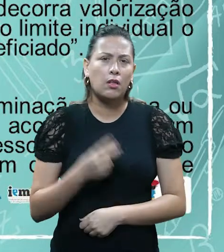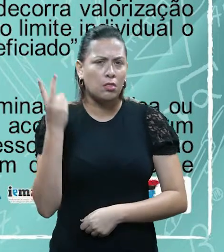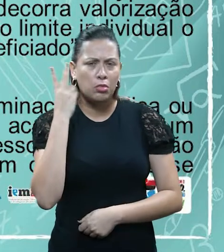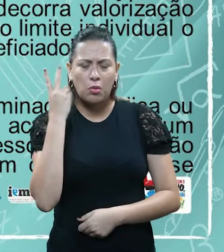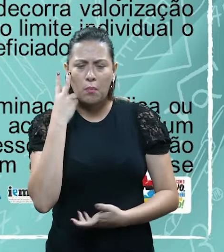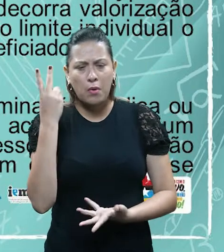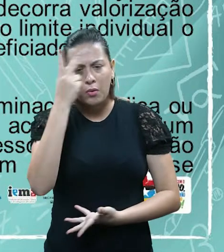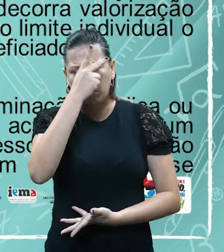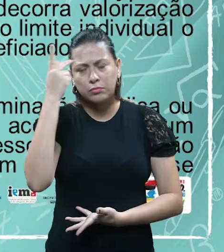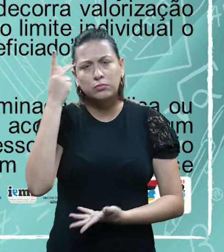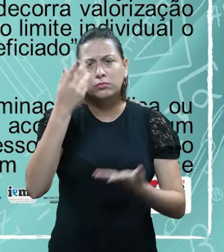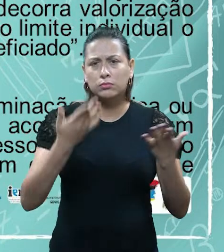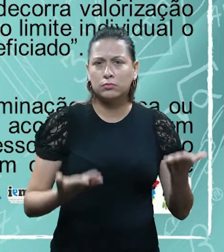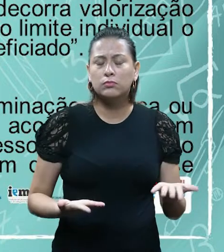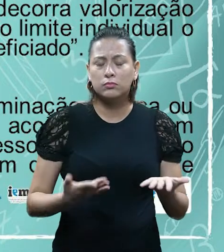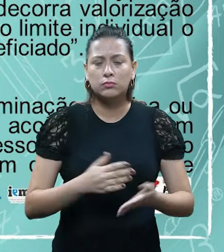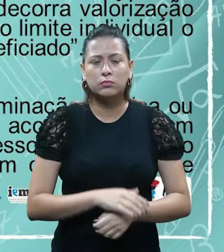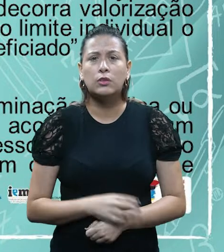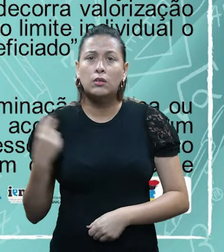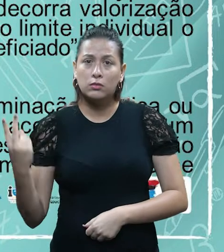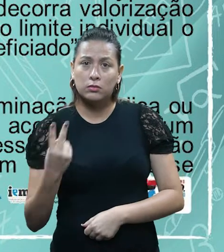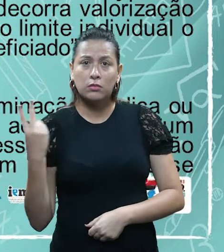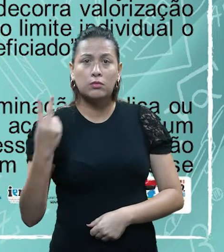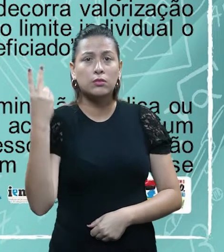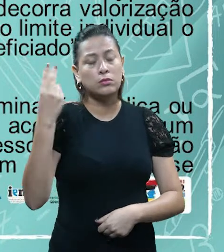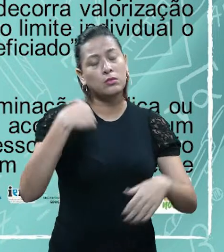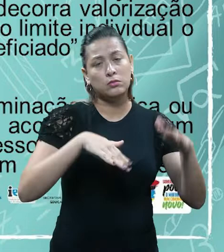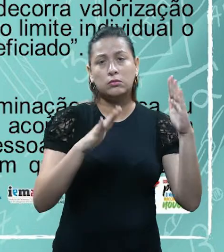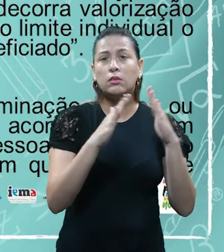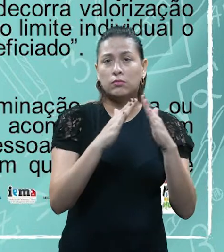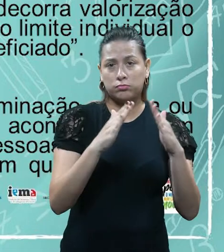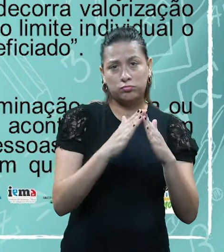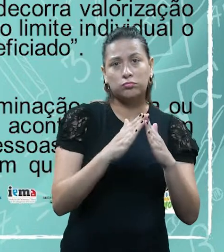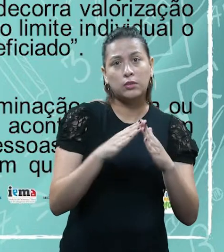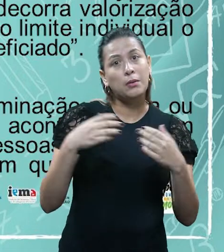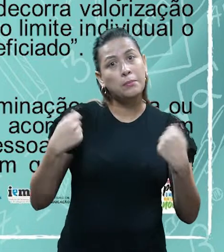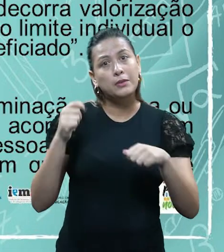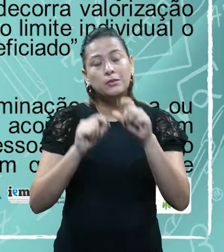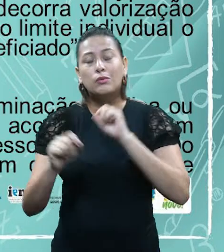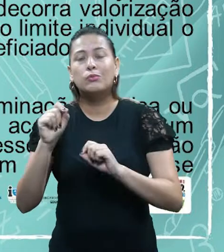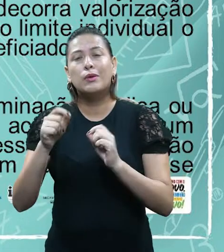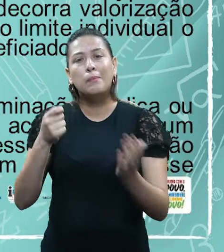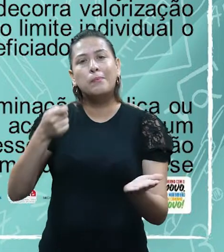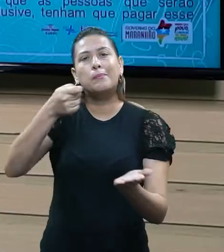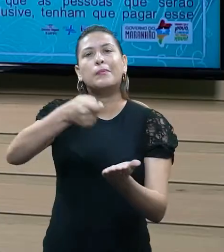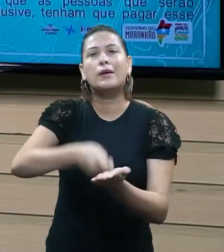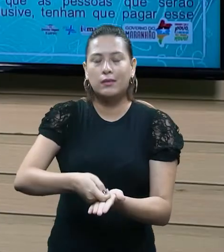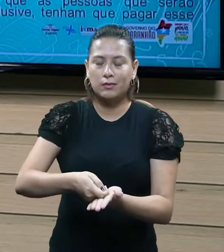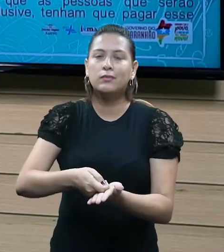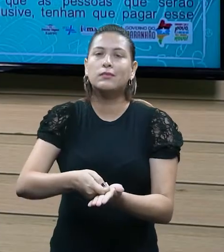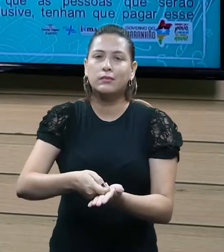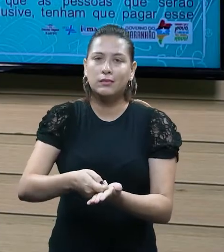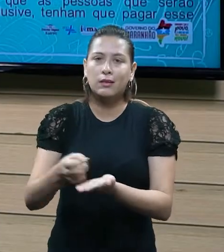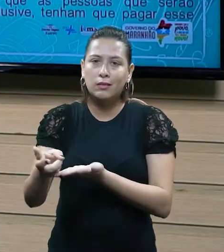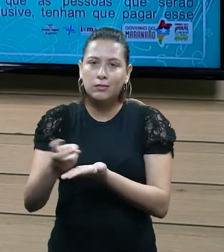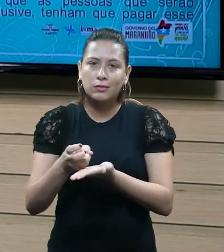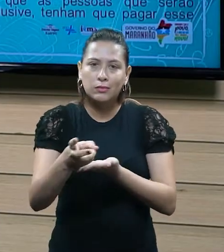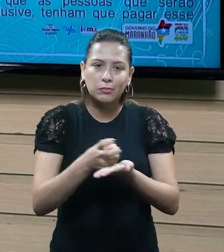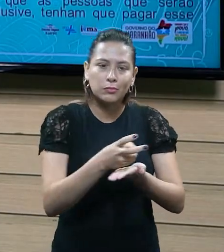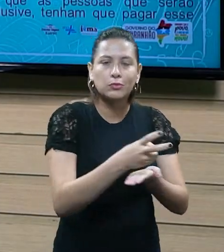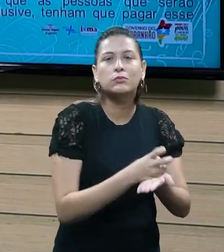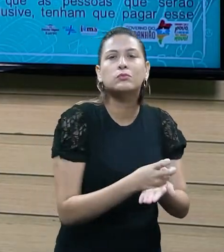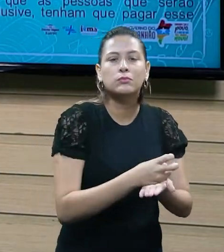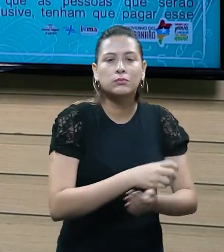que serão beneficiadas na valorização do seu imóvel, inclusive, tenham que pagar esse tributo. Então, é justamente